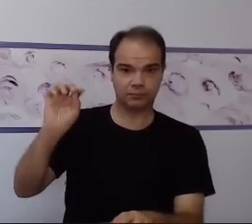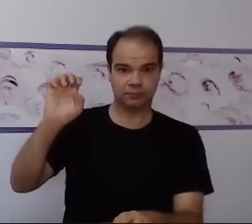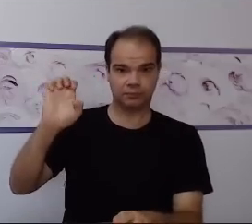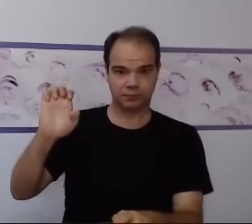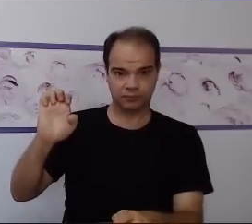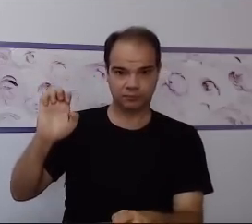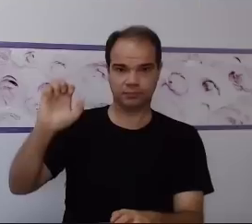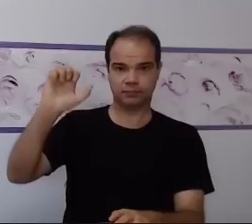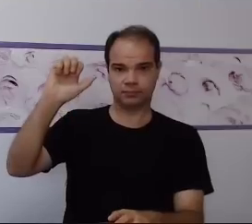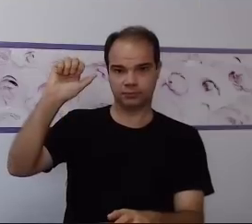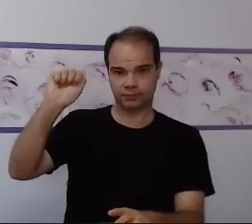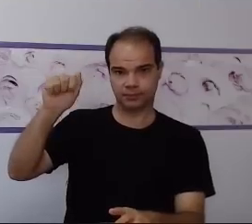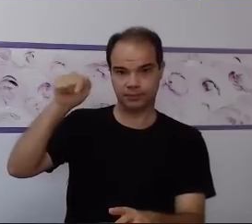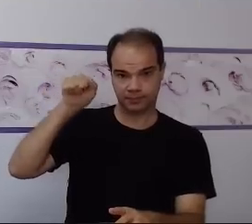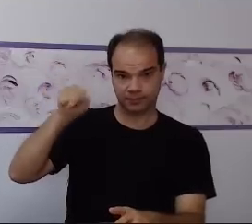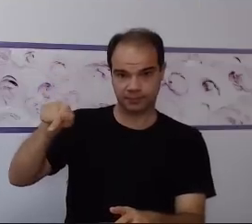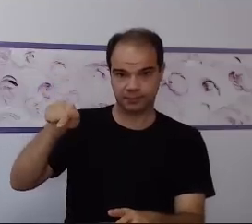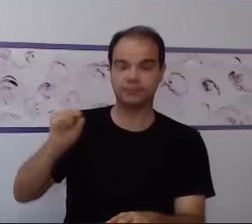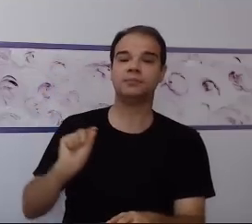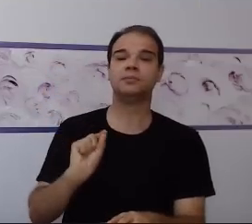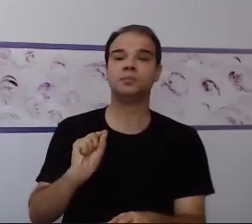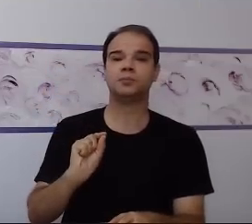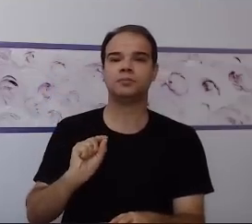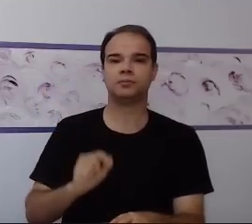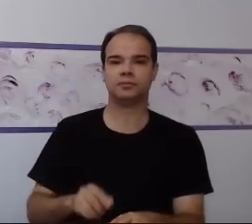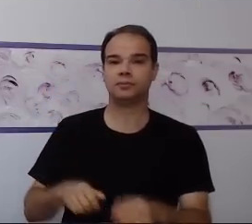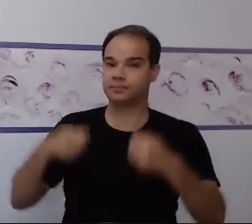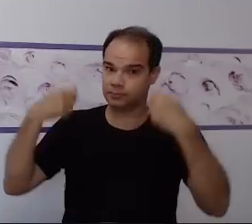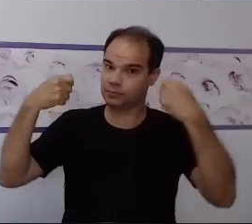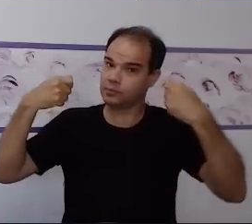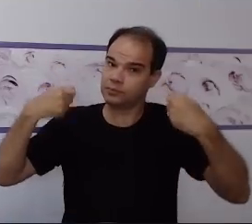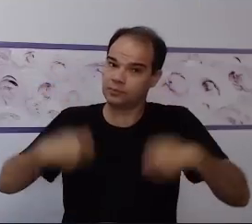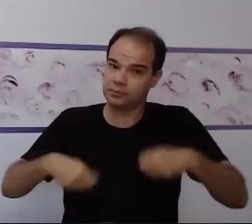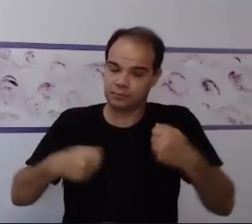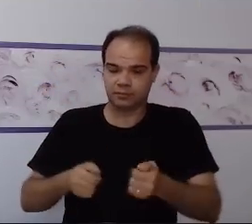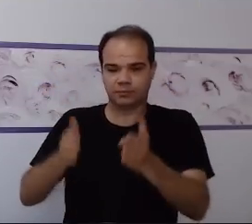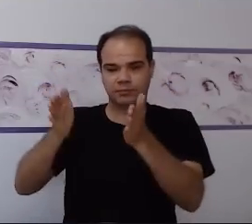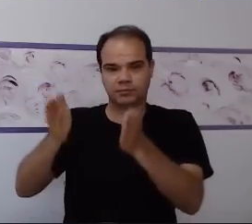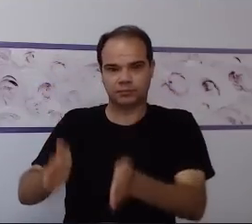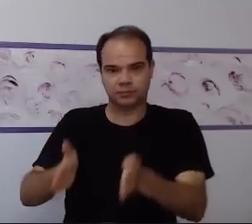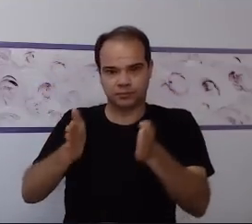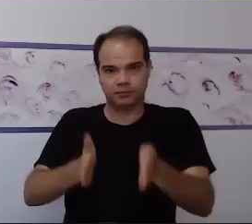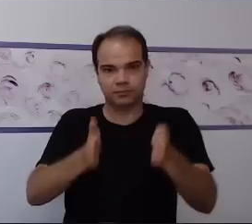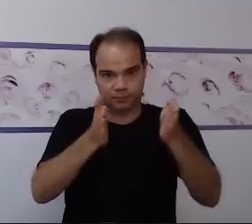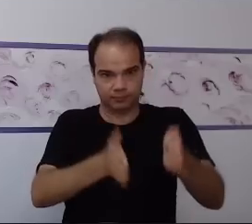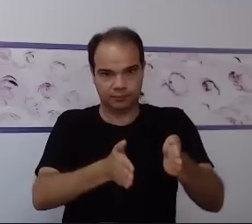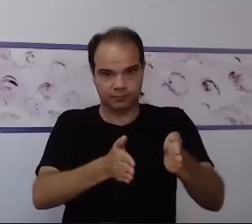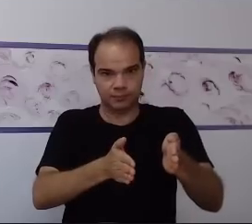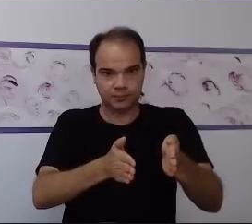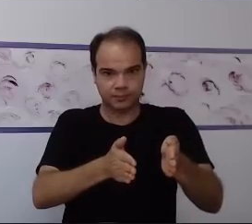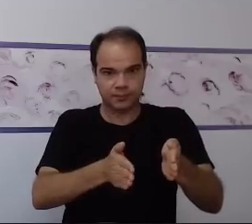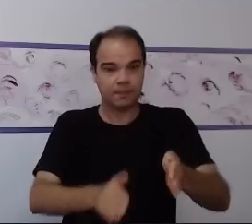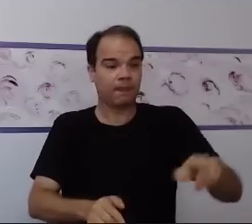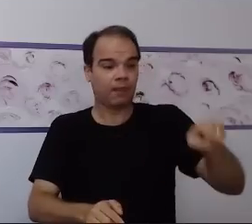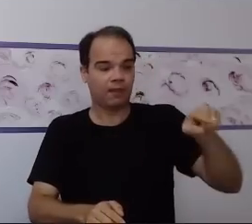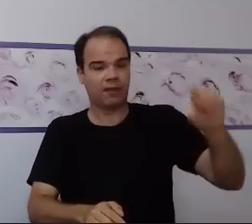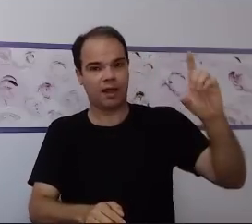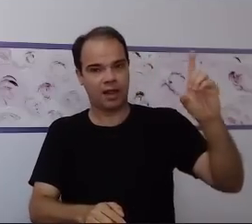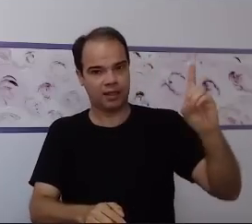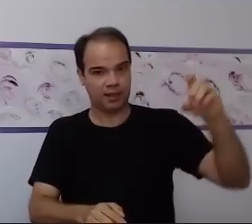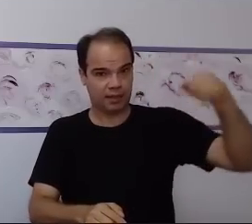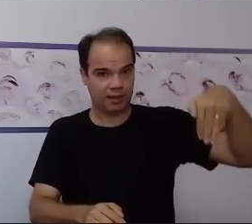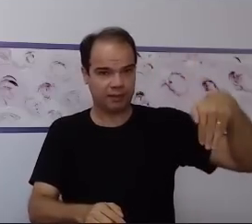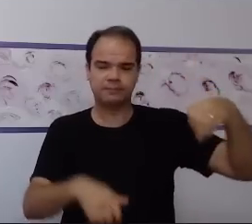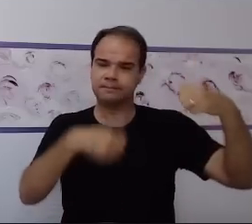grande comprometimento, né? Ele precisa da sua rotina. Já na deficiência intelectual, eu preciso ensiná-lo desde o